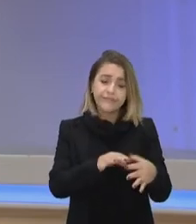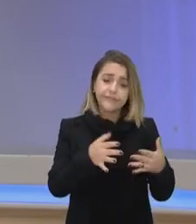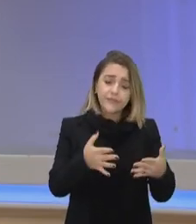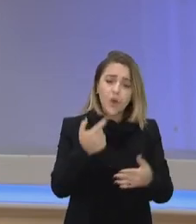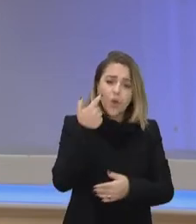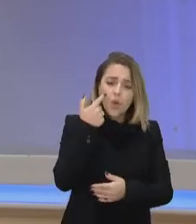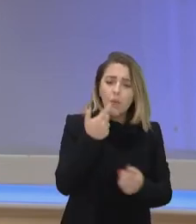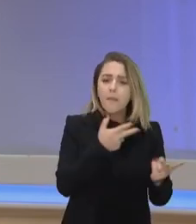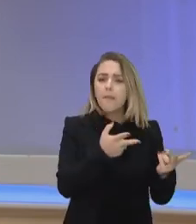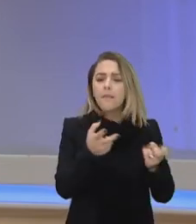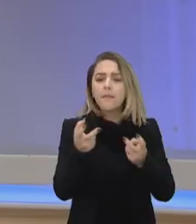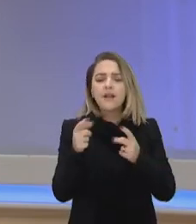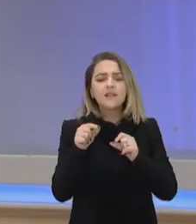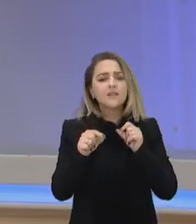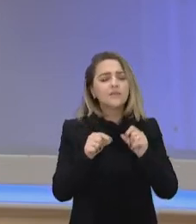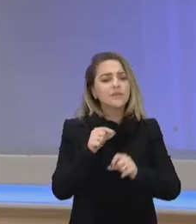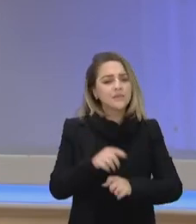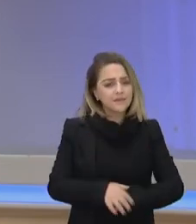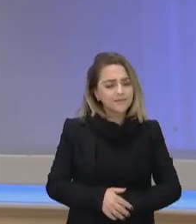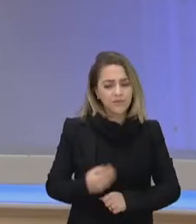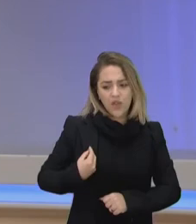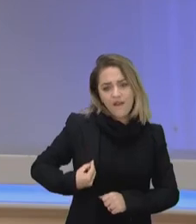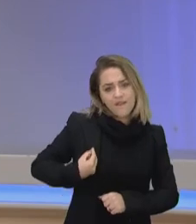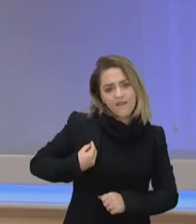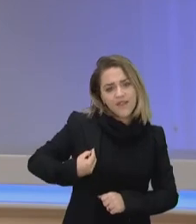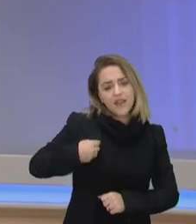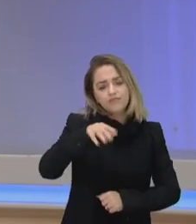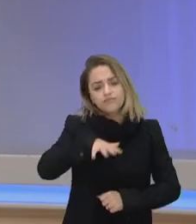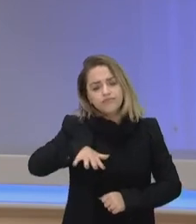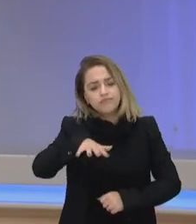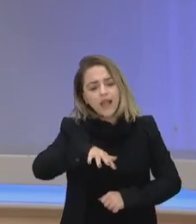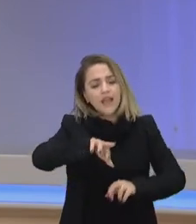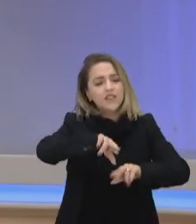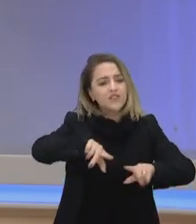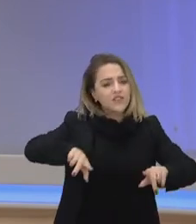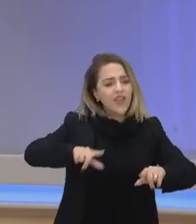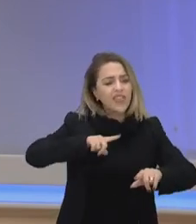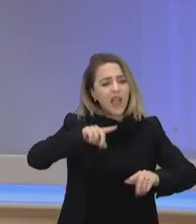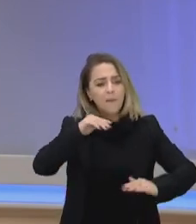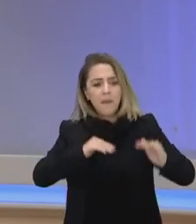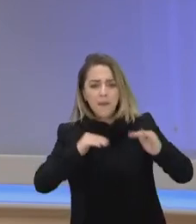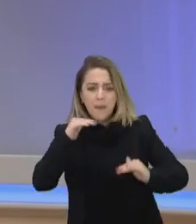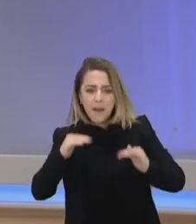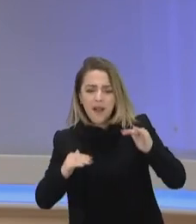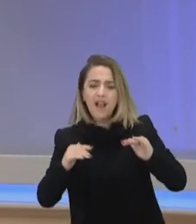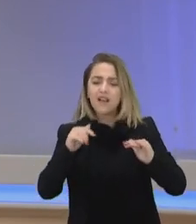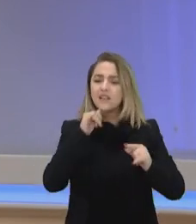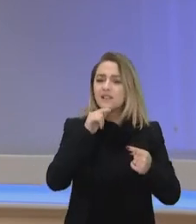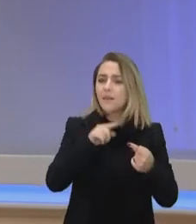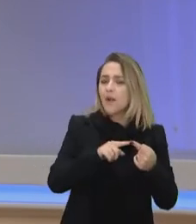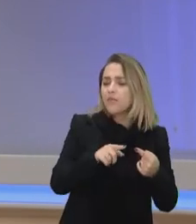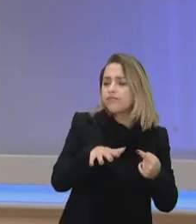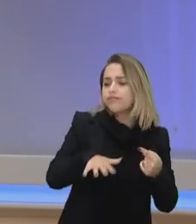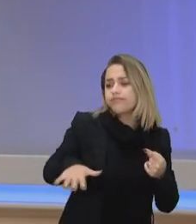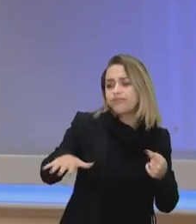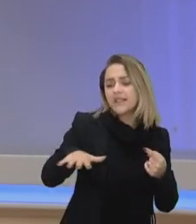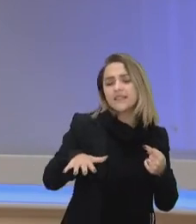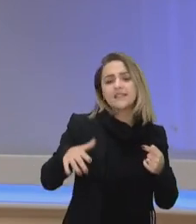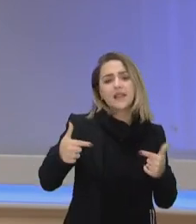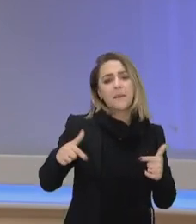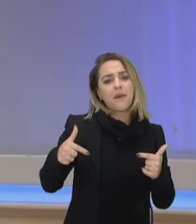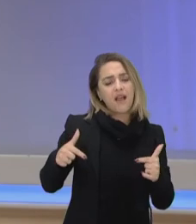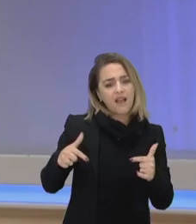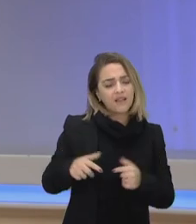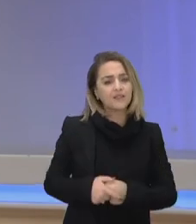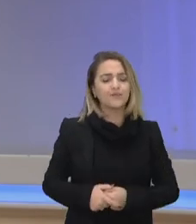que diferentes campos da nossa vida apresentam essa desigualdade. Um é o mercado de trabalho. Os melhores cargos